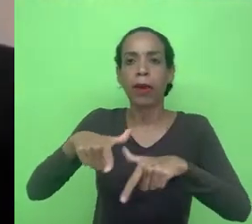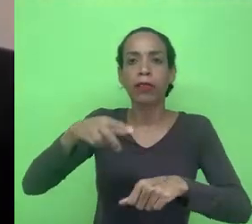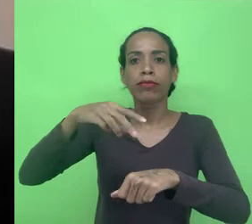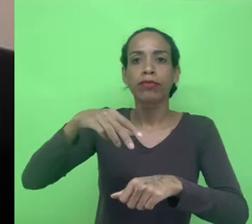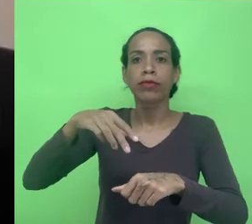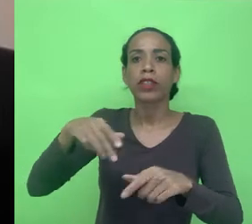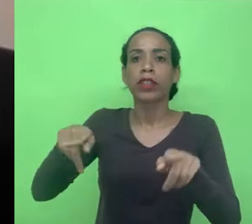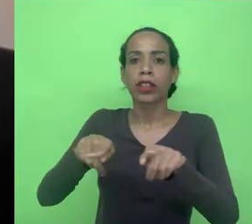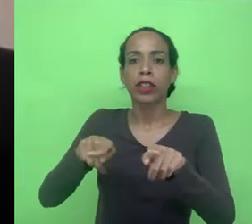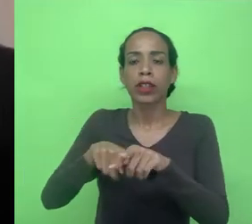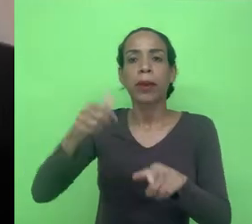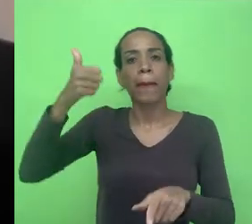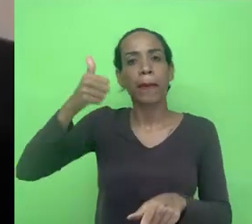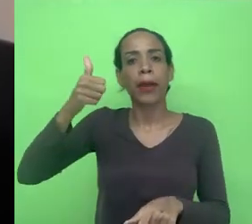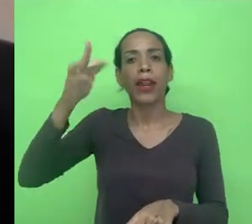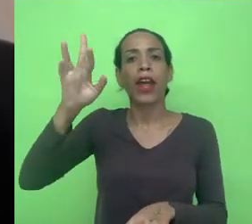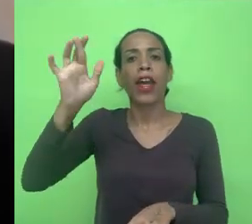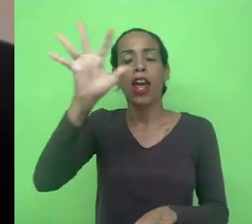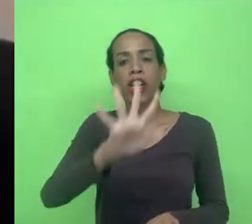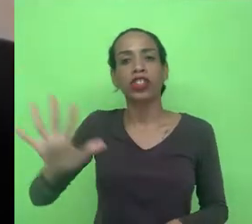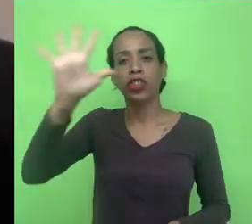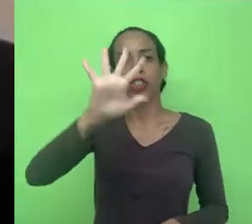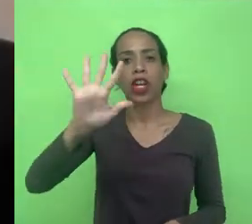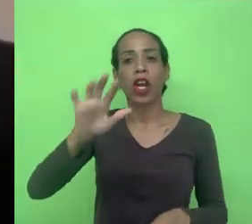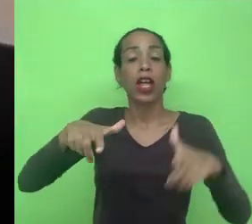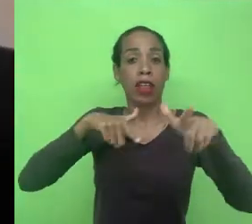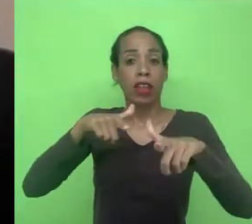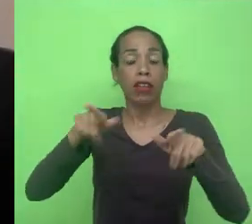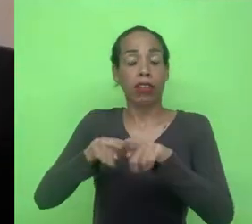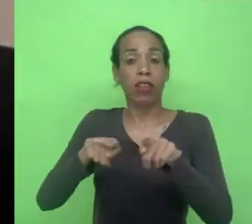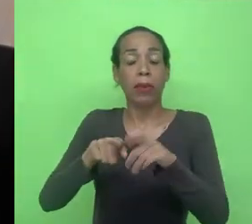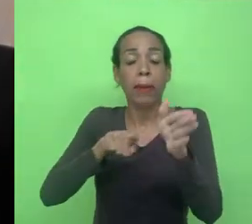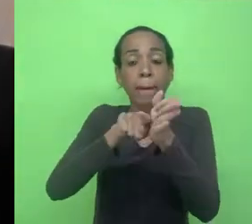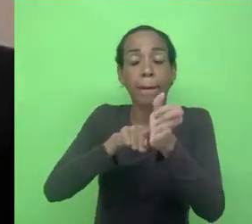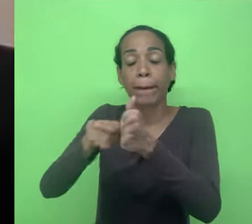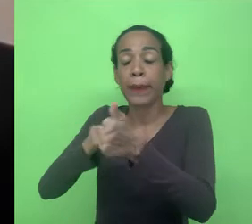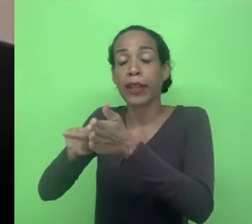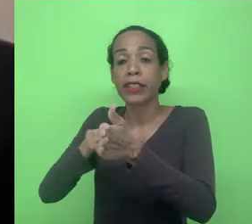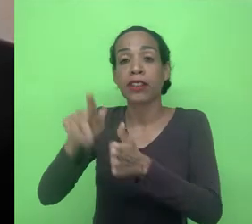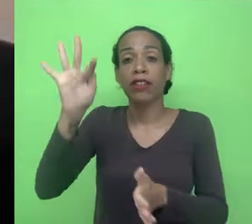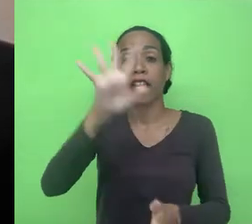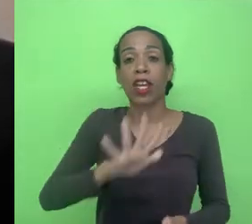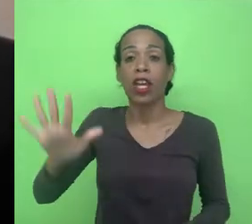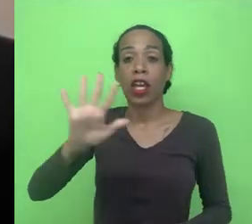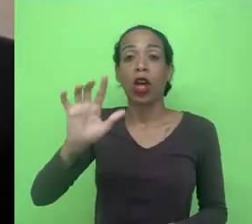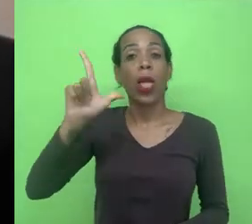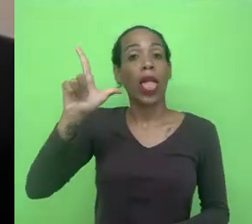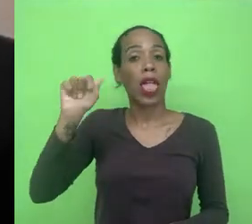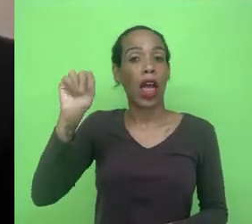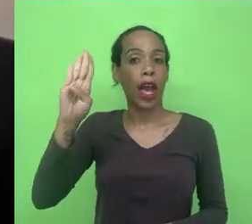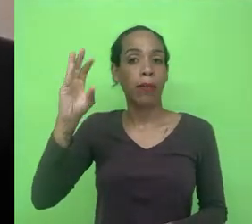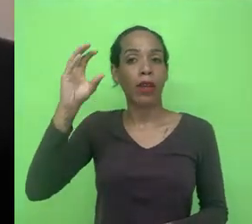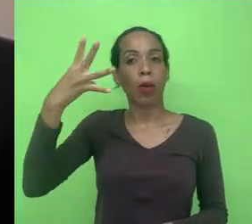em Comunicação e Cultura Digital na Universidade Federal da Bahia, ele também é pesquisador do LAB 404, um